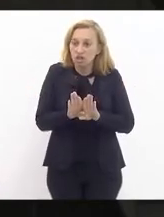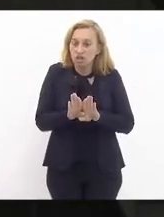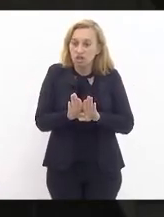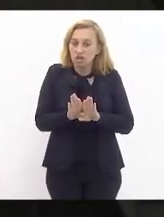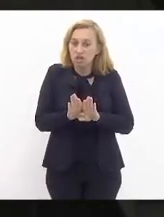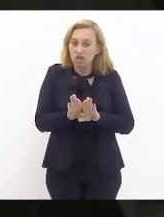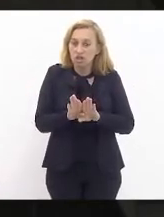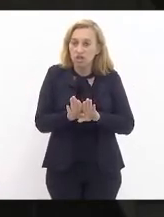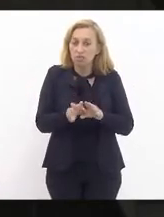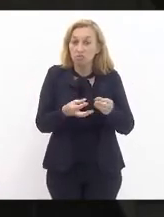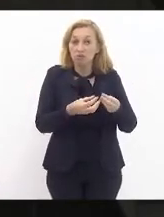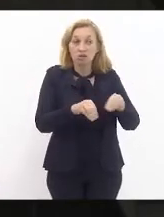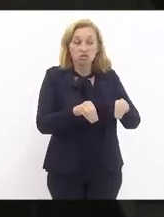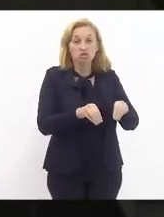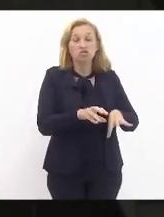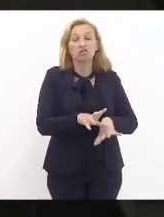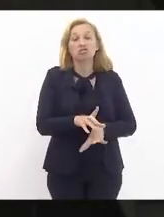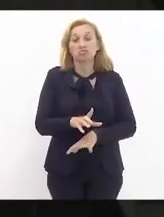tragédia.